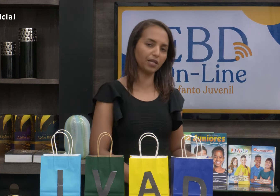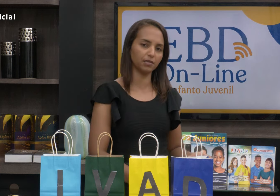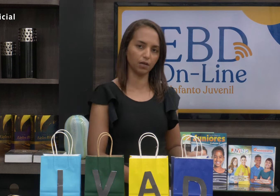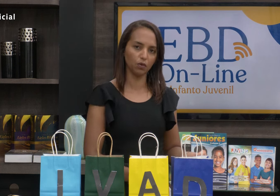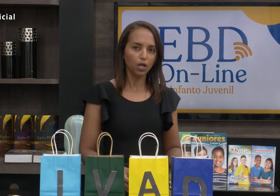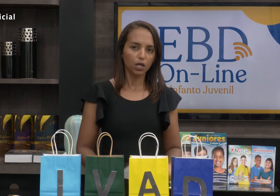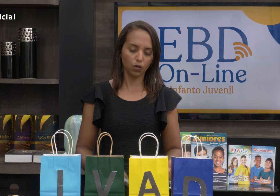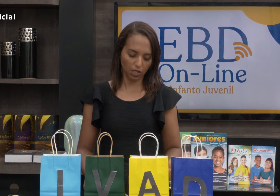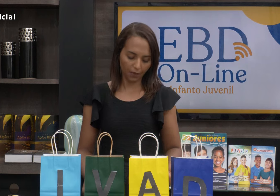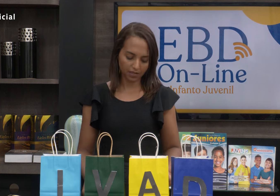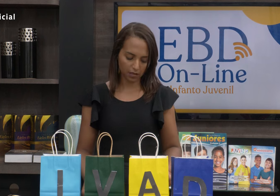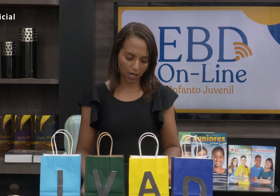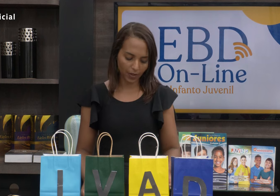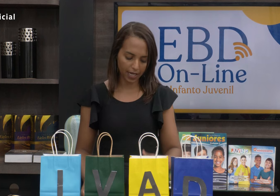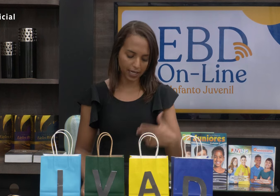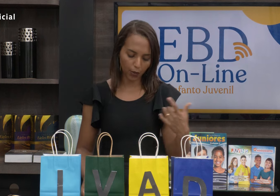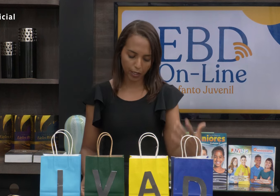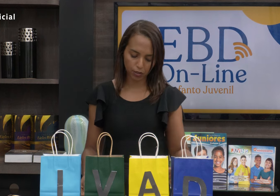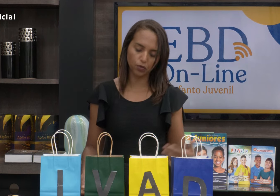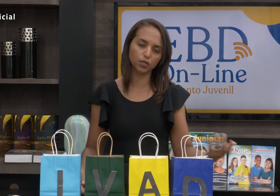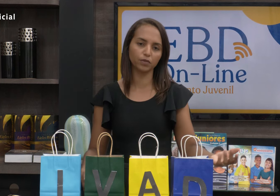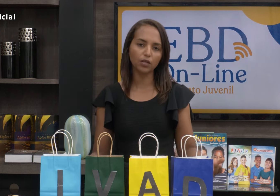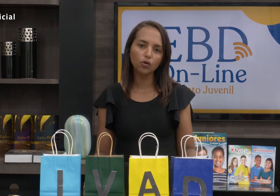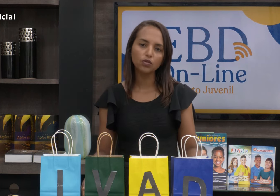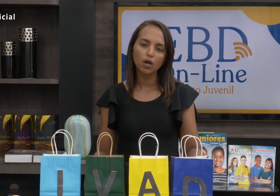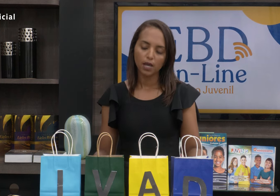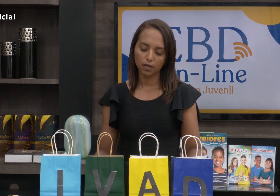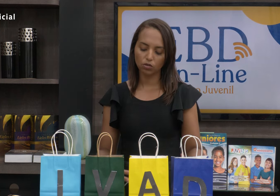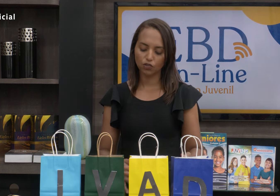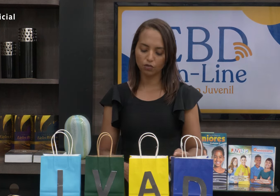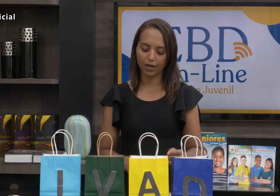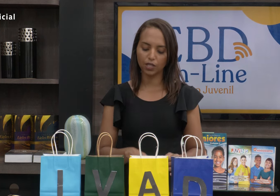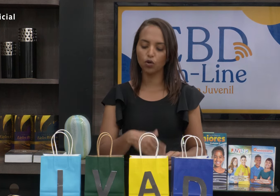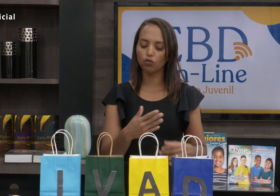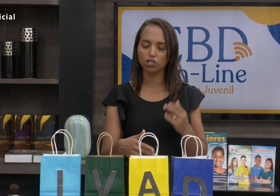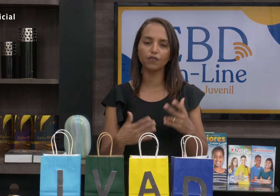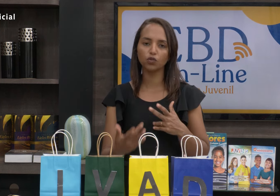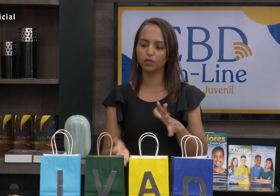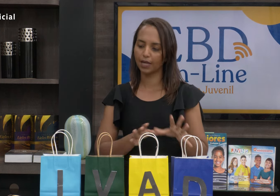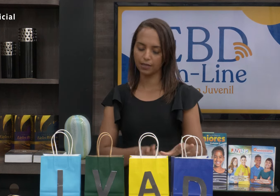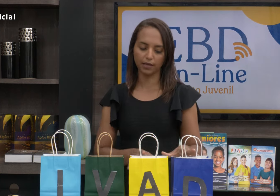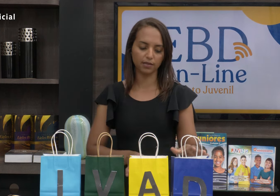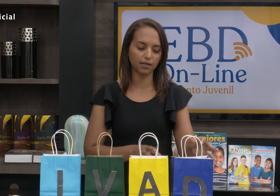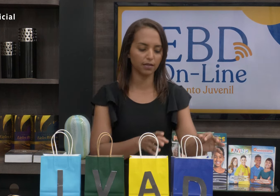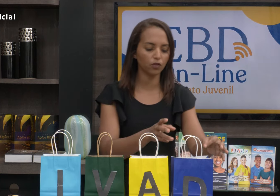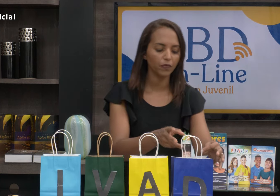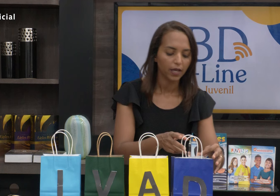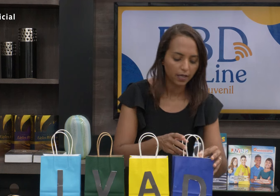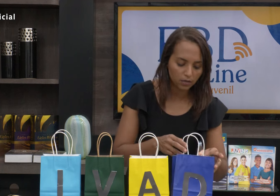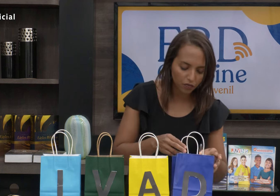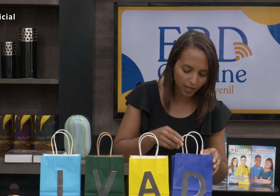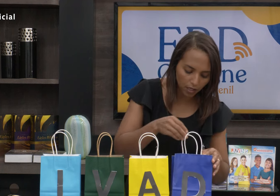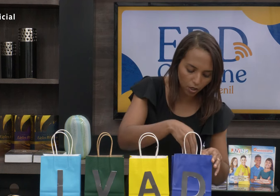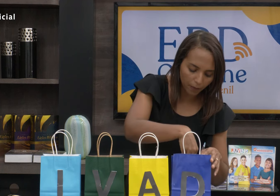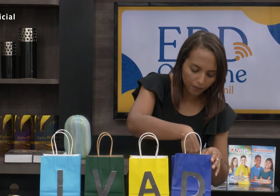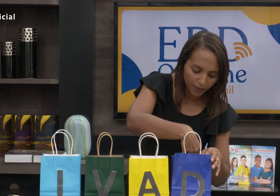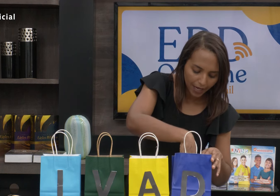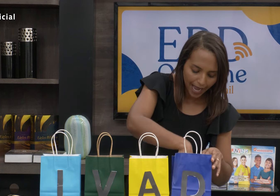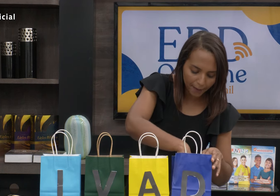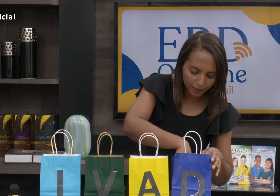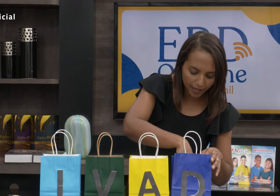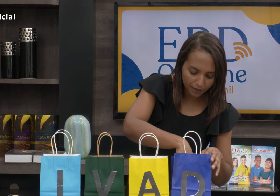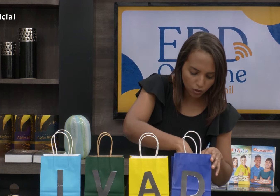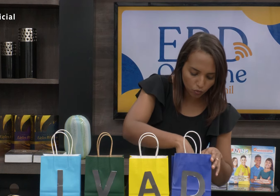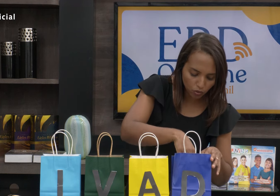está falando a lição que o tema central é que ele era corajoso e cuidadoso. Então, nós vamos falar de outras virtudes além dessas, tá certo? Então, vem aqui, ó,